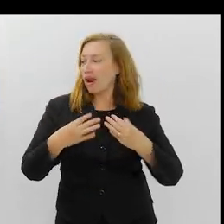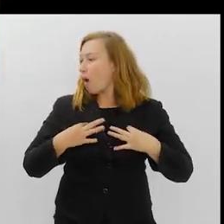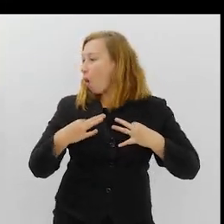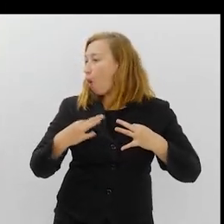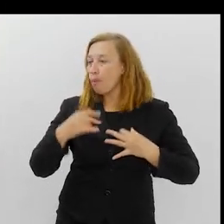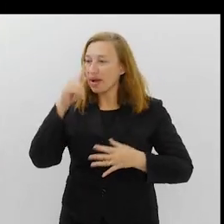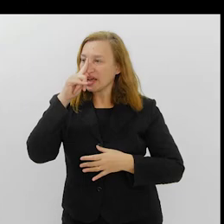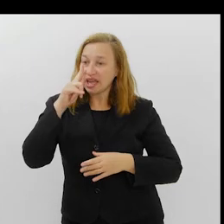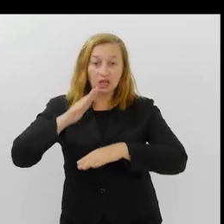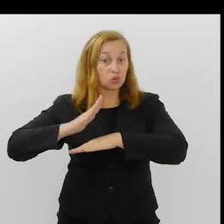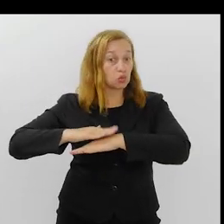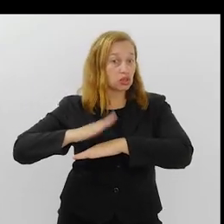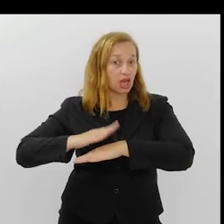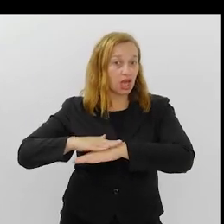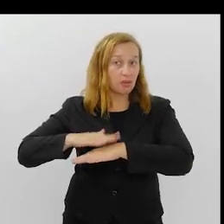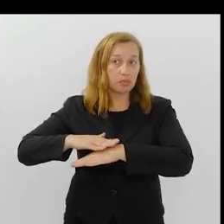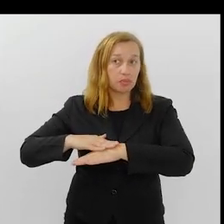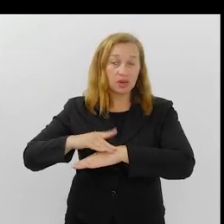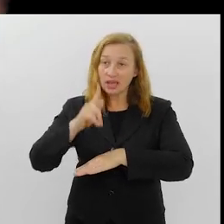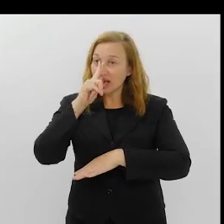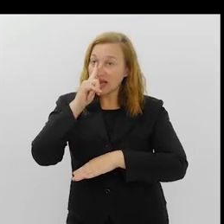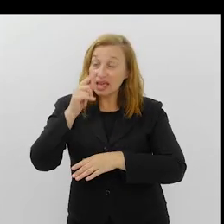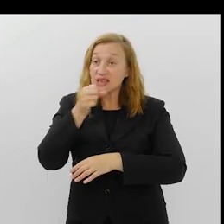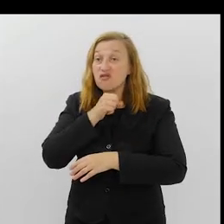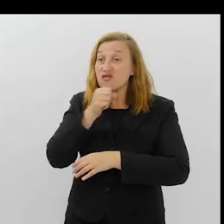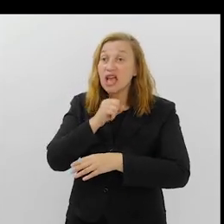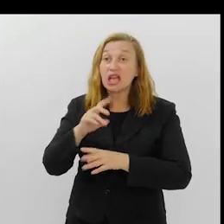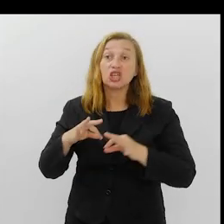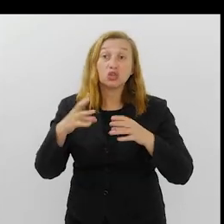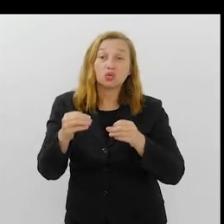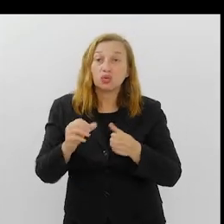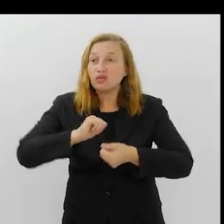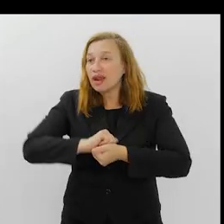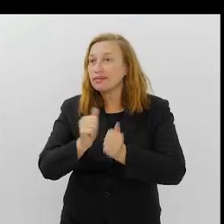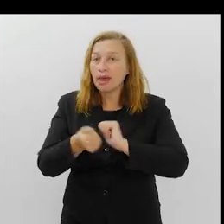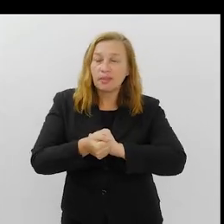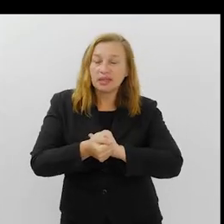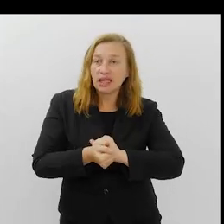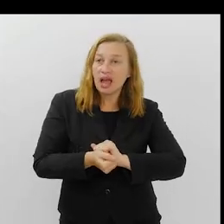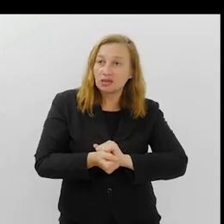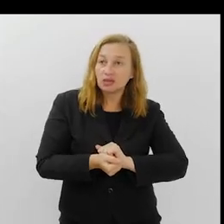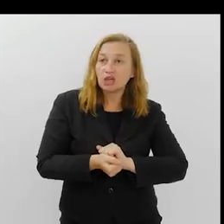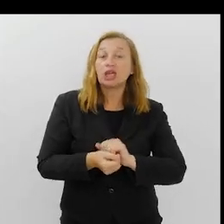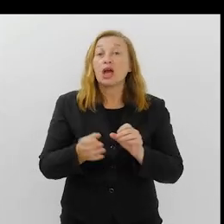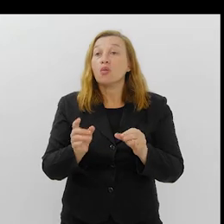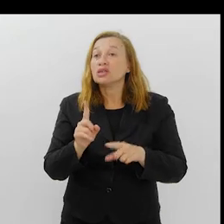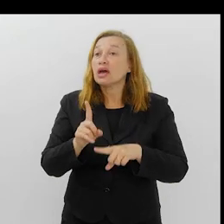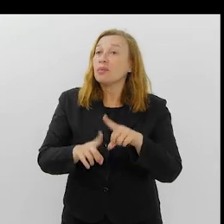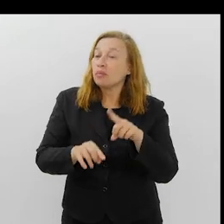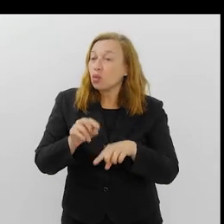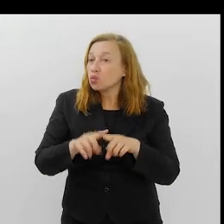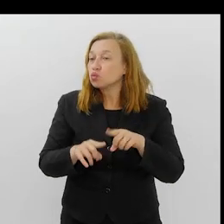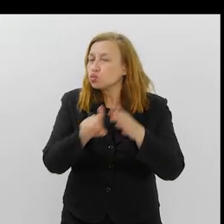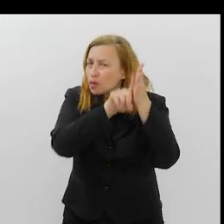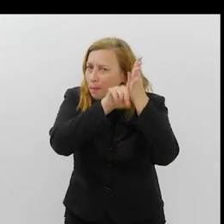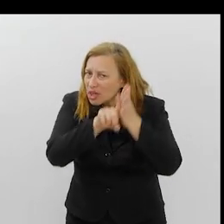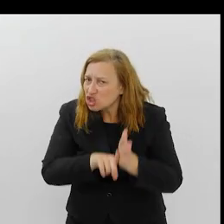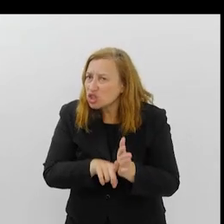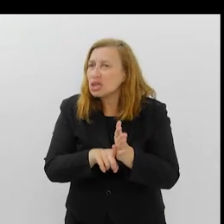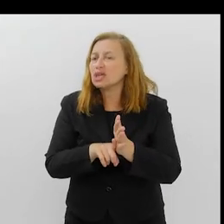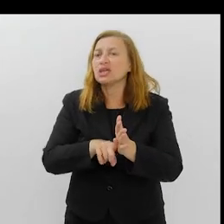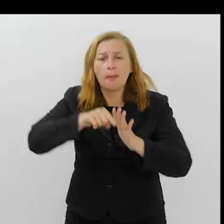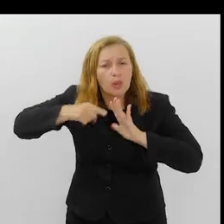as roupas gregas no tempo da Grécia Antiga. Então, isso tudo foi sendo acumulado. E eu acho que isso é produto da